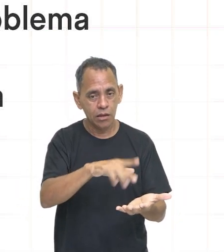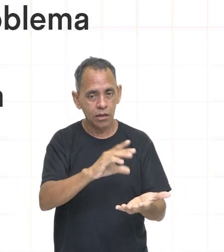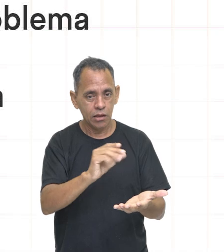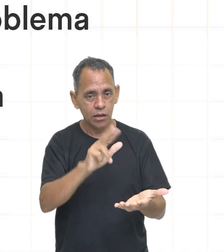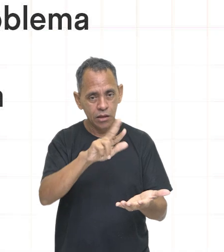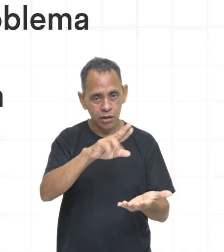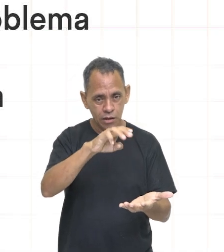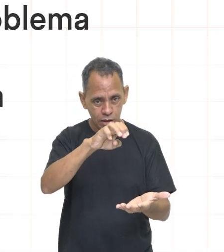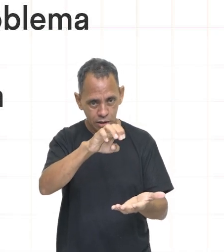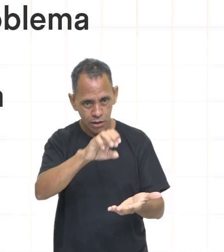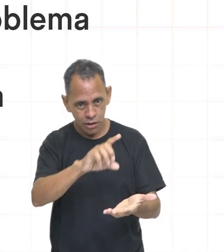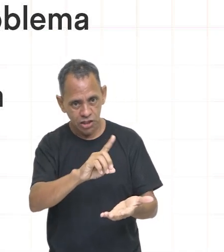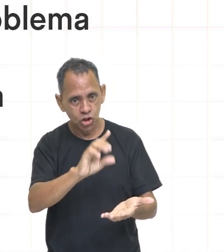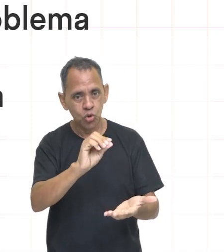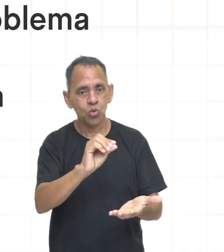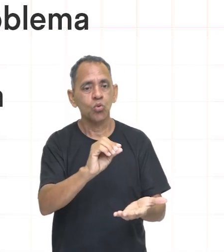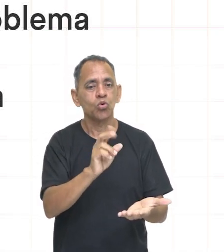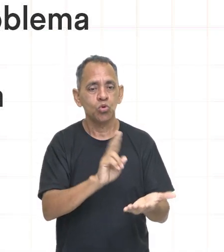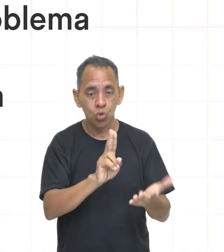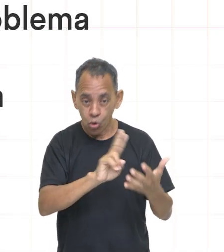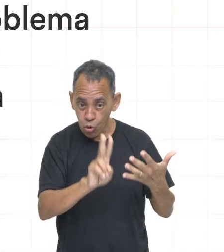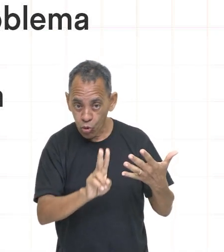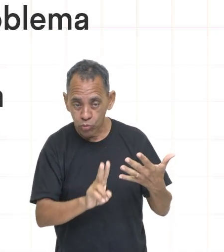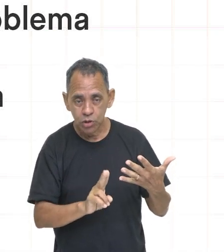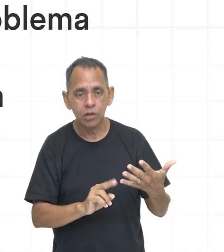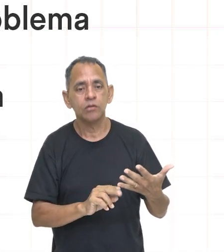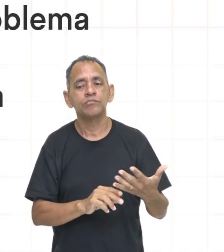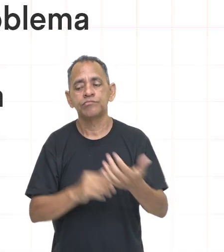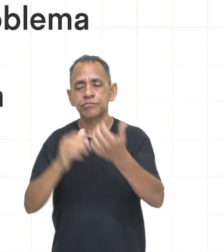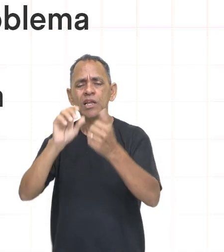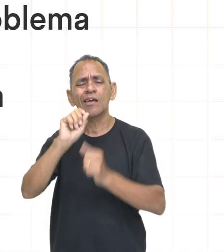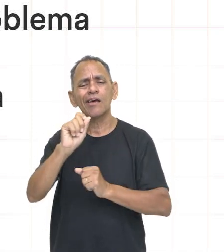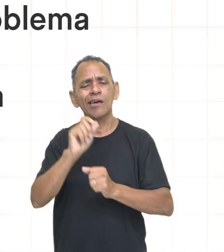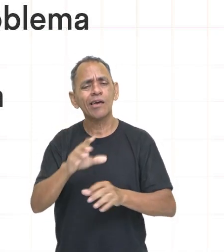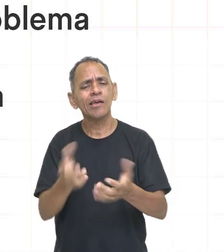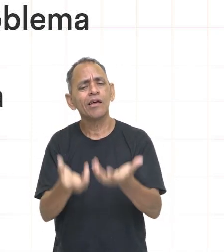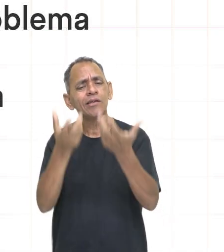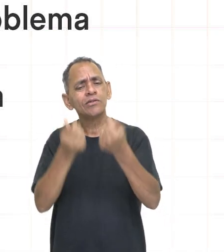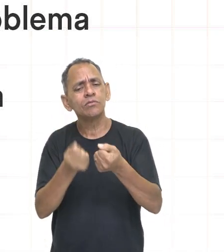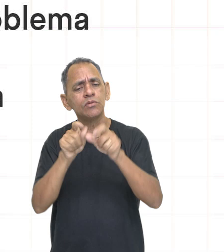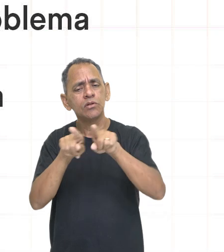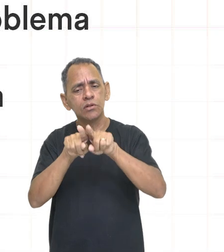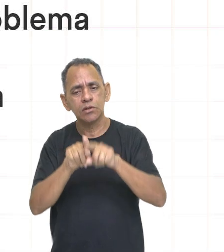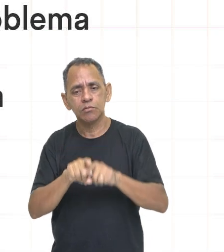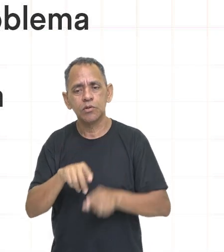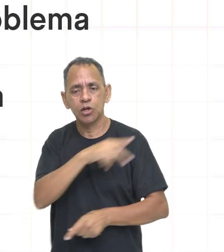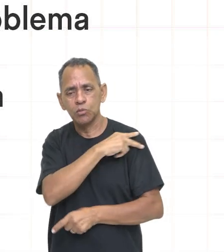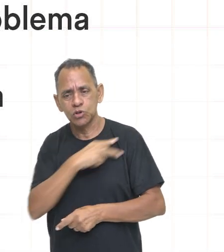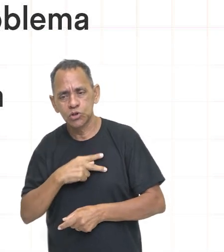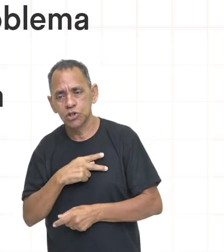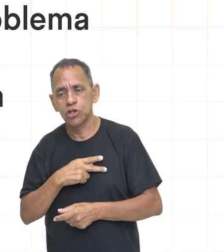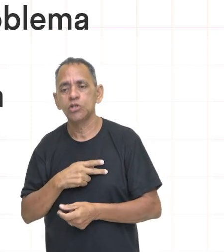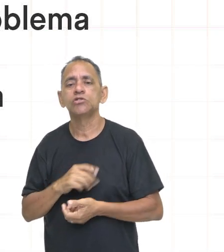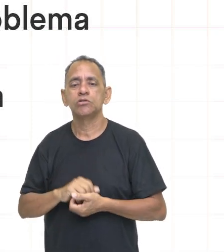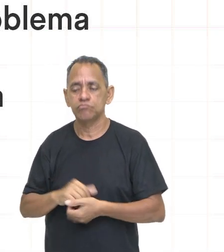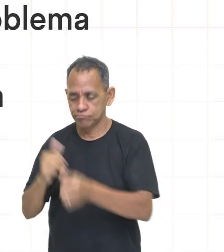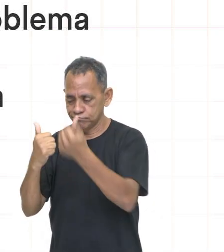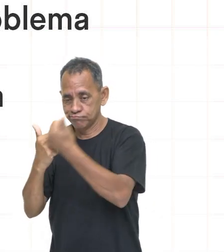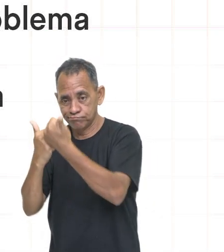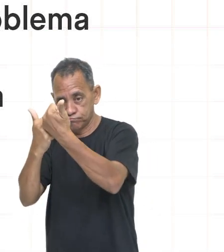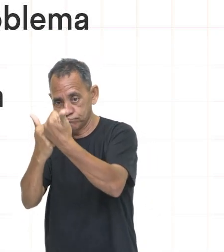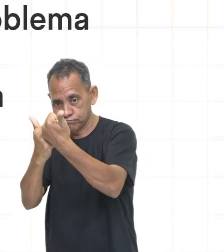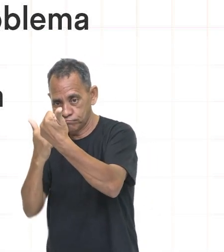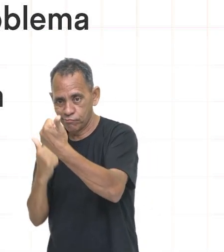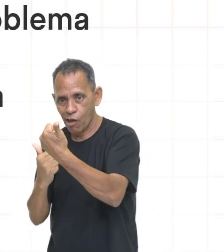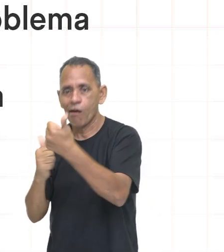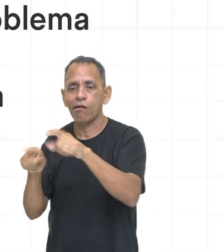assumiu a presidência da república. O José Sarney foi, de fato, o primeiro presidente a assumir o poder